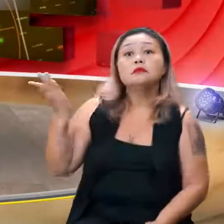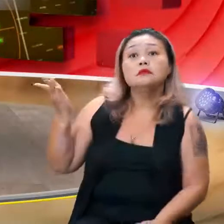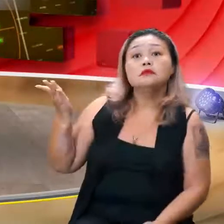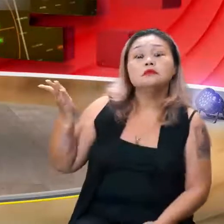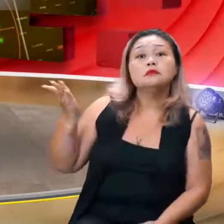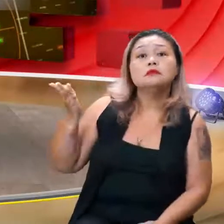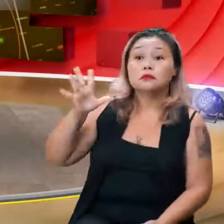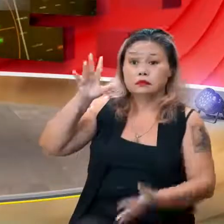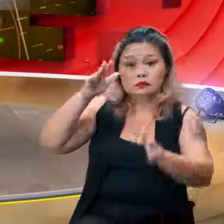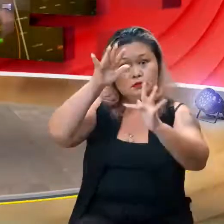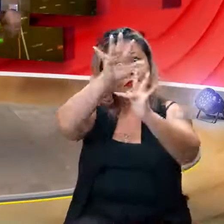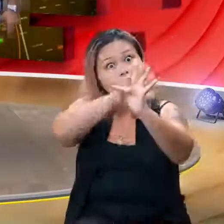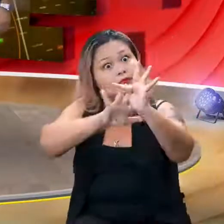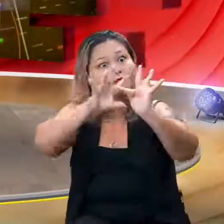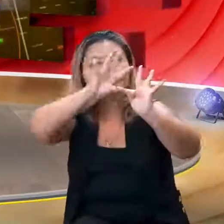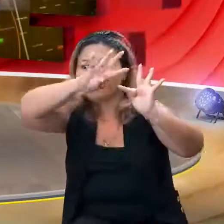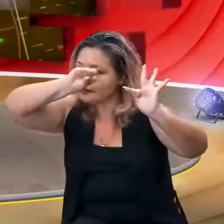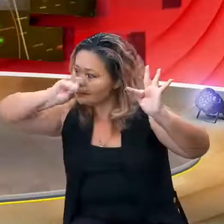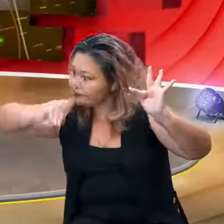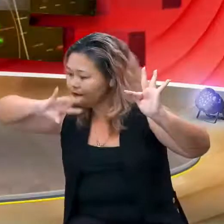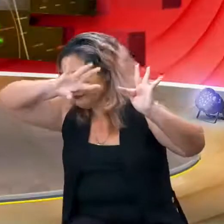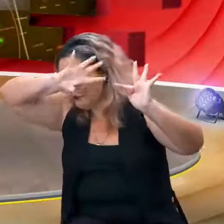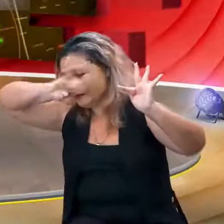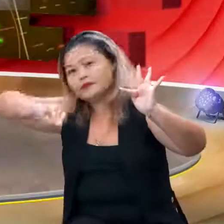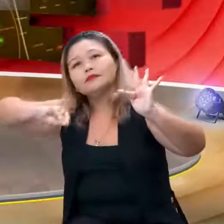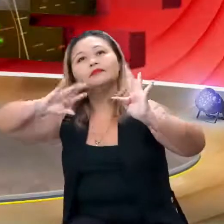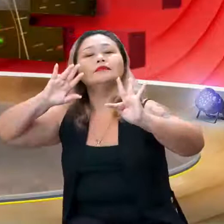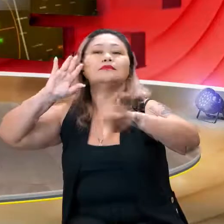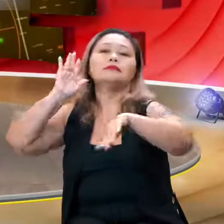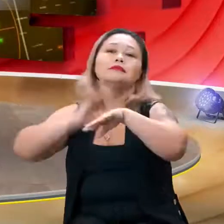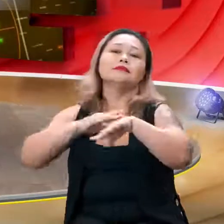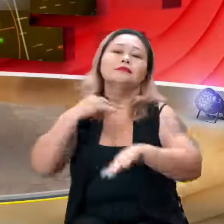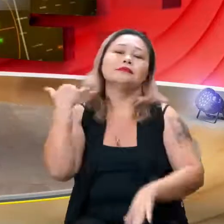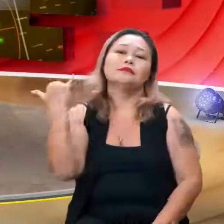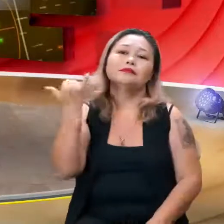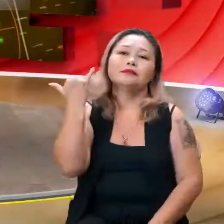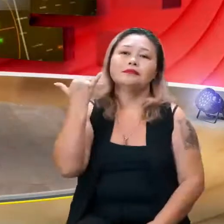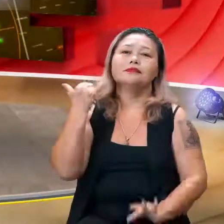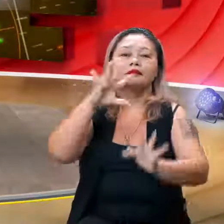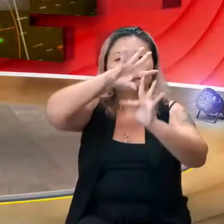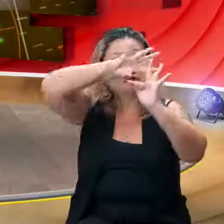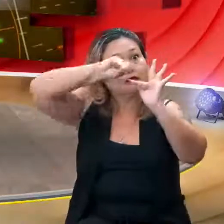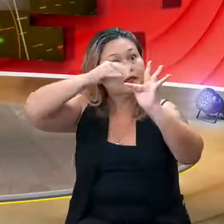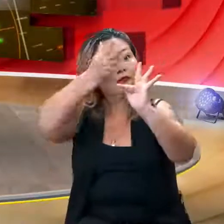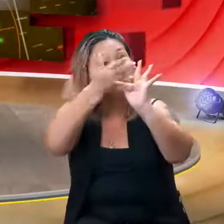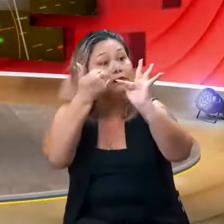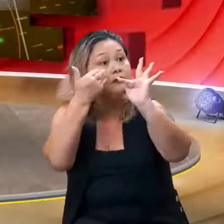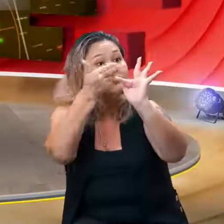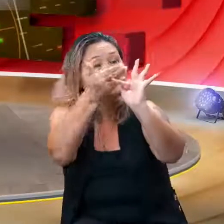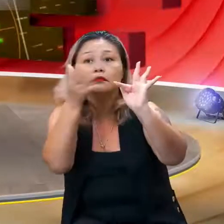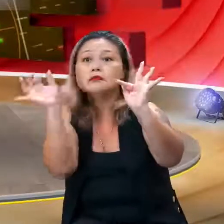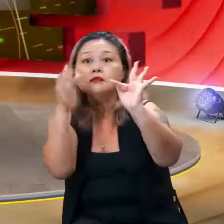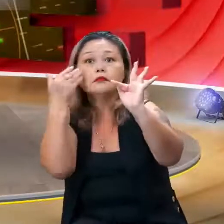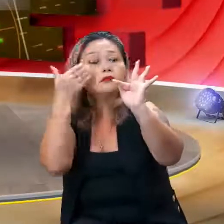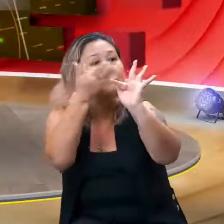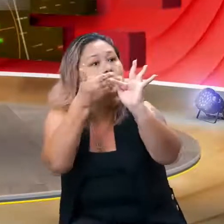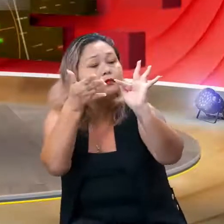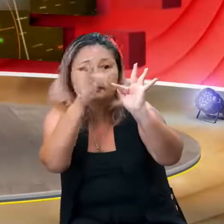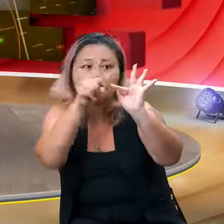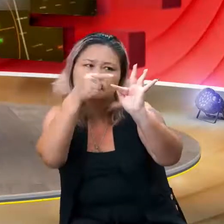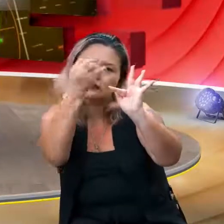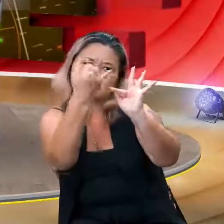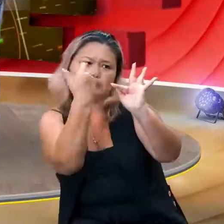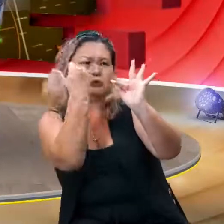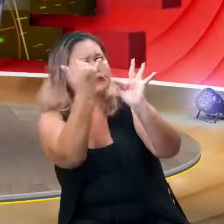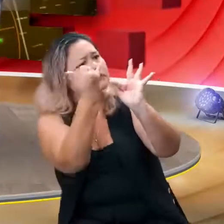Tirar do gráfico, entender? É, Que é o mais importante. Extrair do gráfico a informação. O gráfico já está feito aqui, trouxe uma série